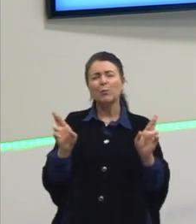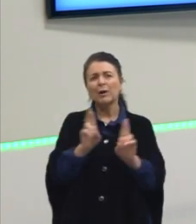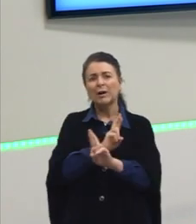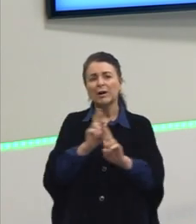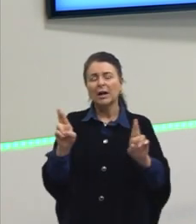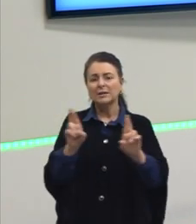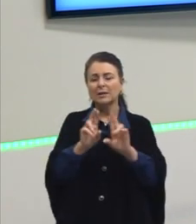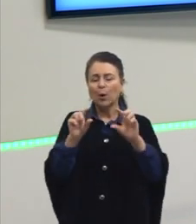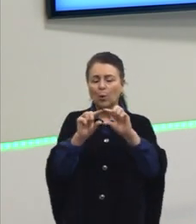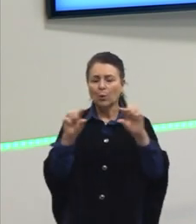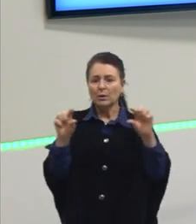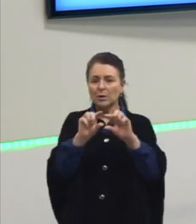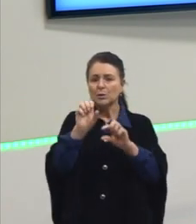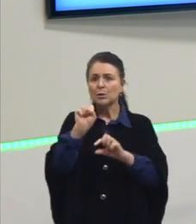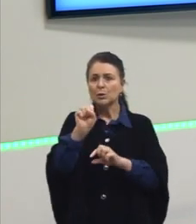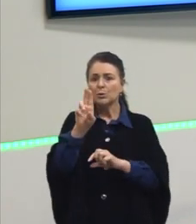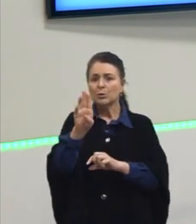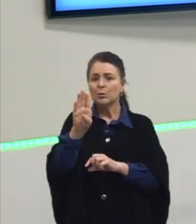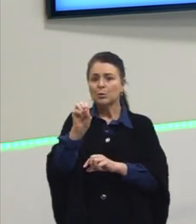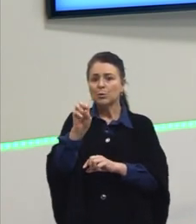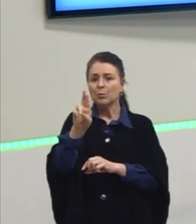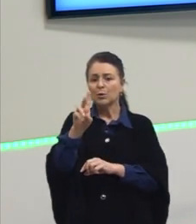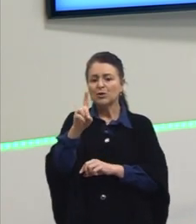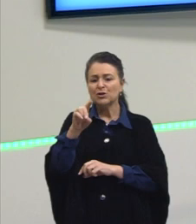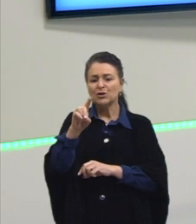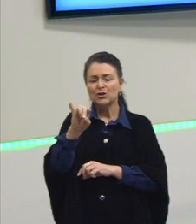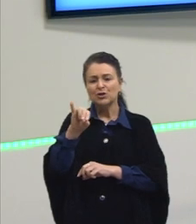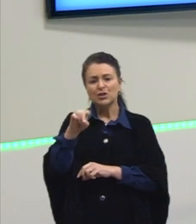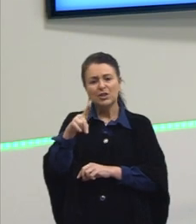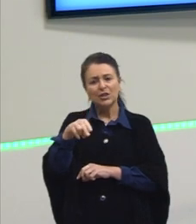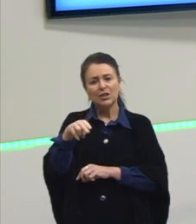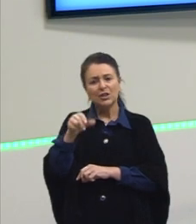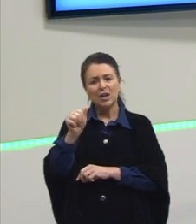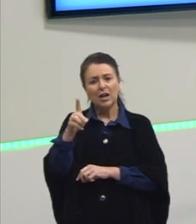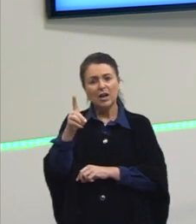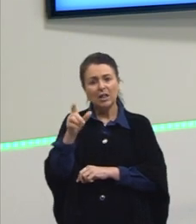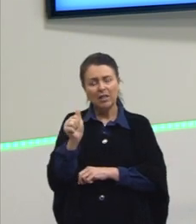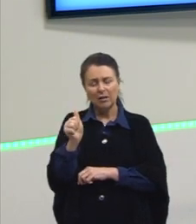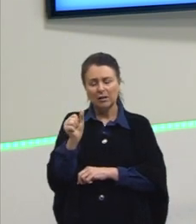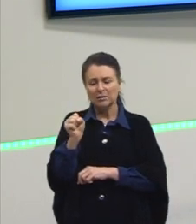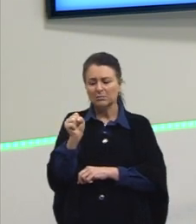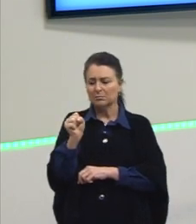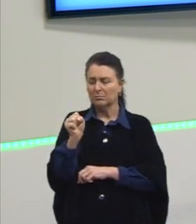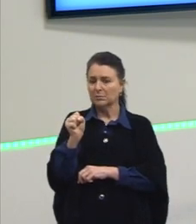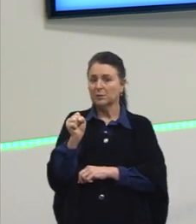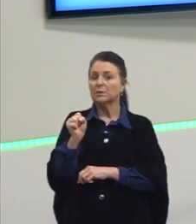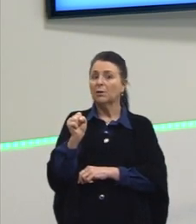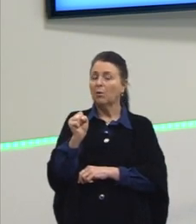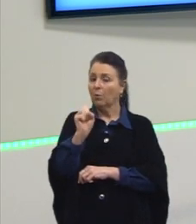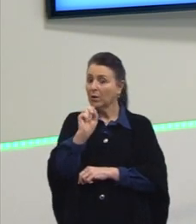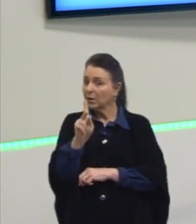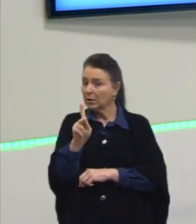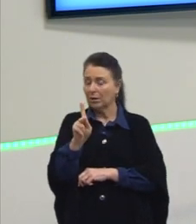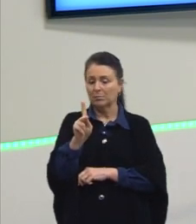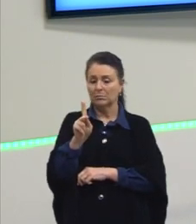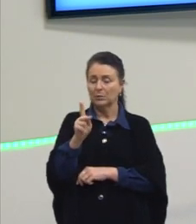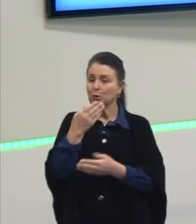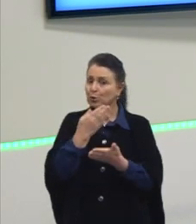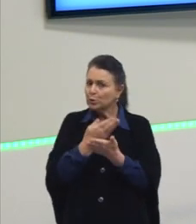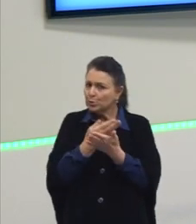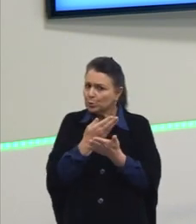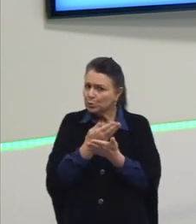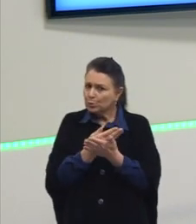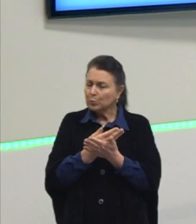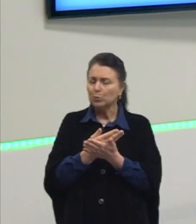orações subordinadas. Beleza, senta e estuda isso com mais afinco, estuda isso com